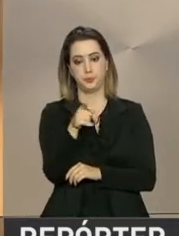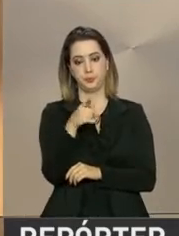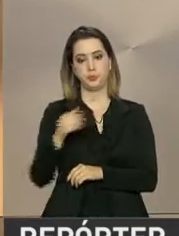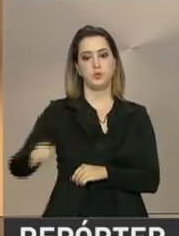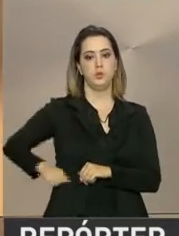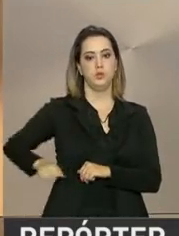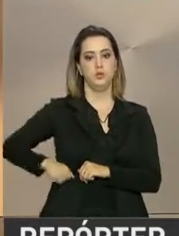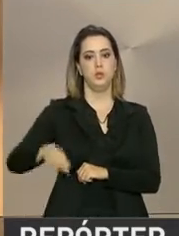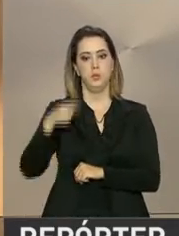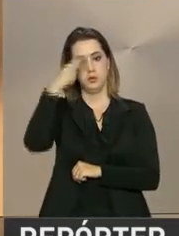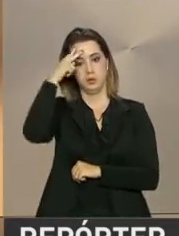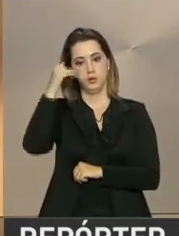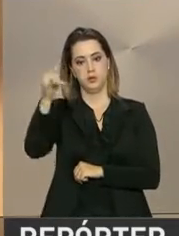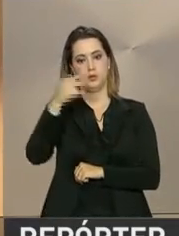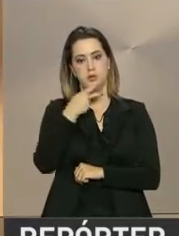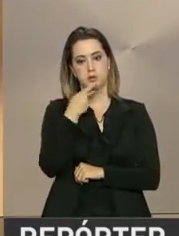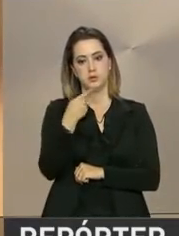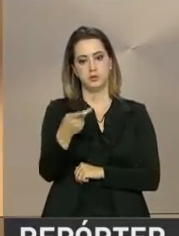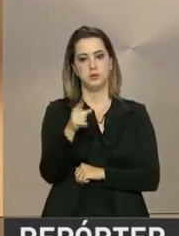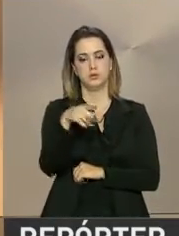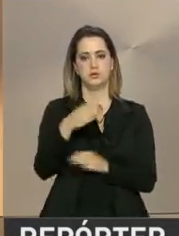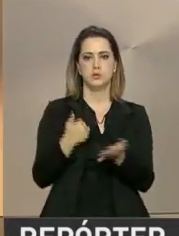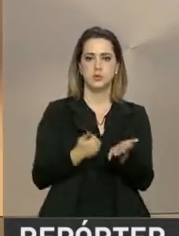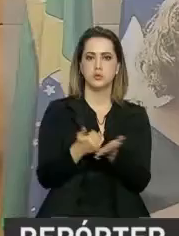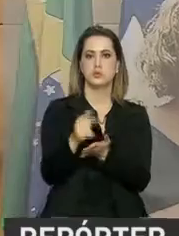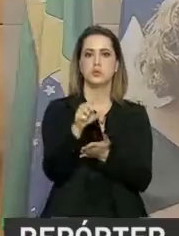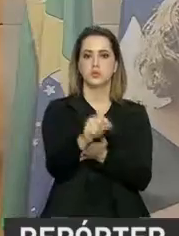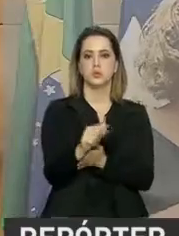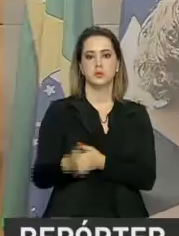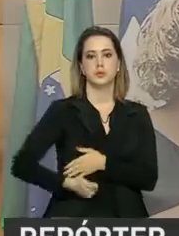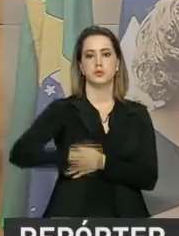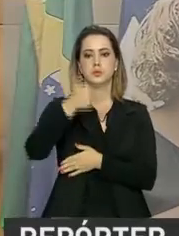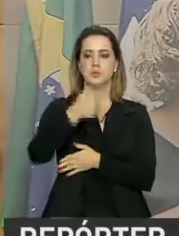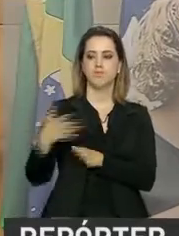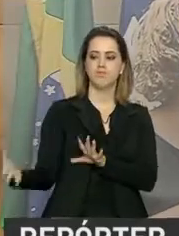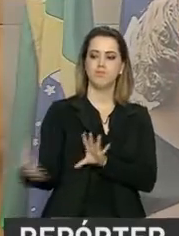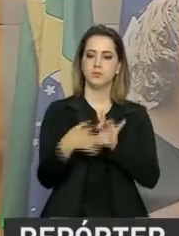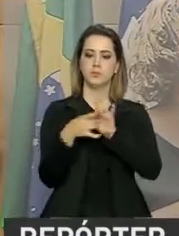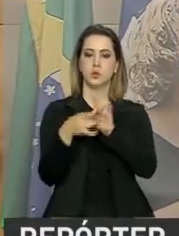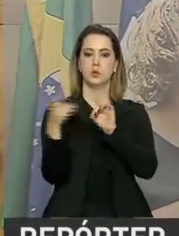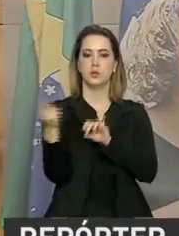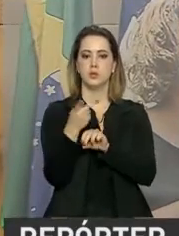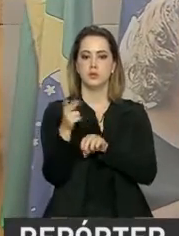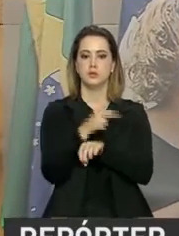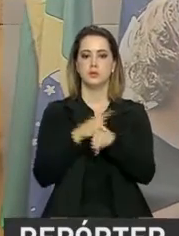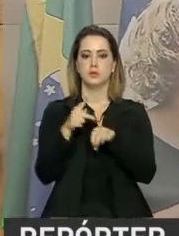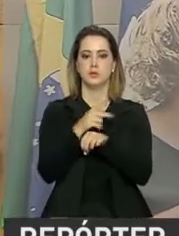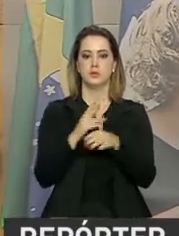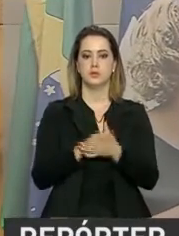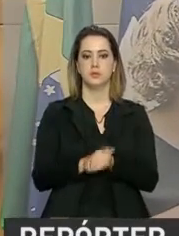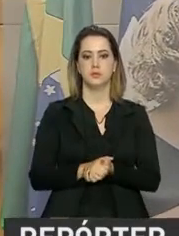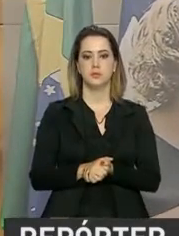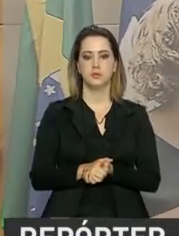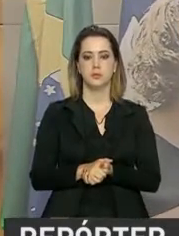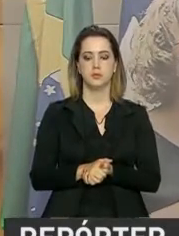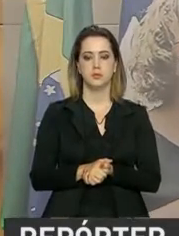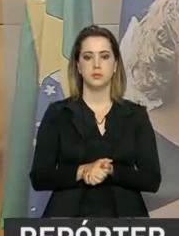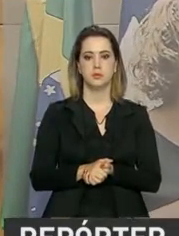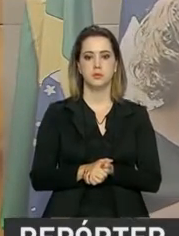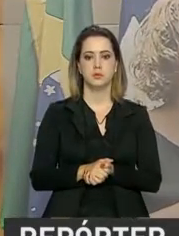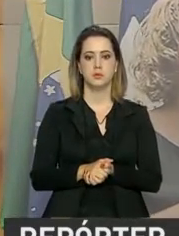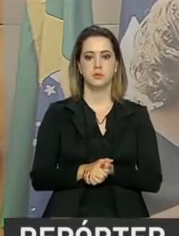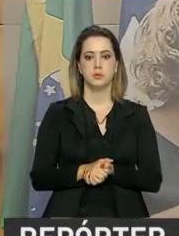Madsen Cheruban, disse que a iniciativa reforça a relação de amizade entre os dois países. O Brasil e